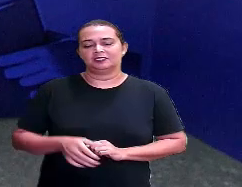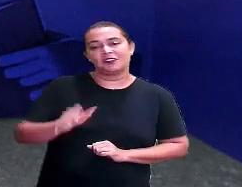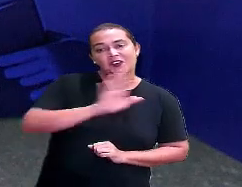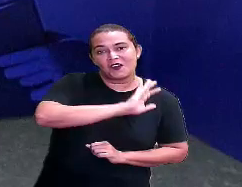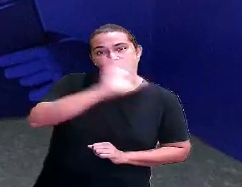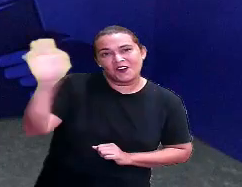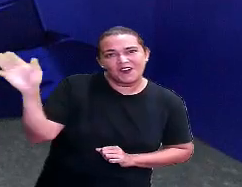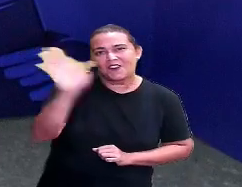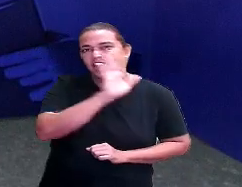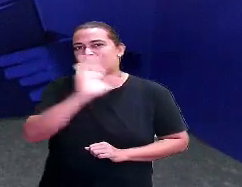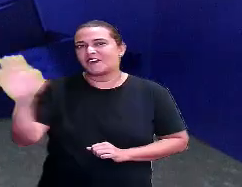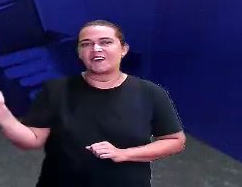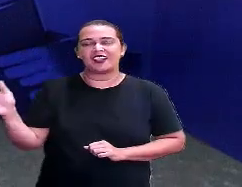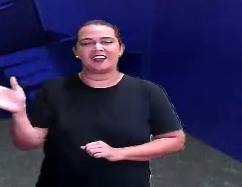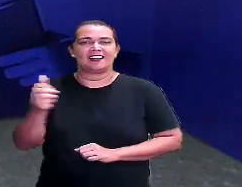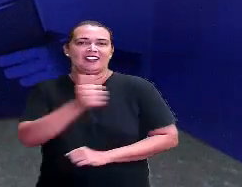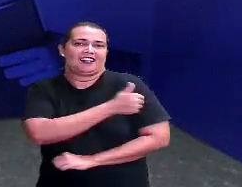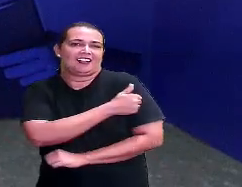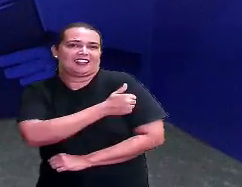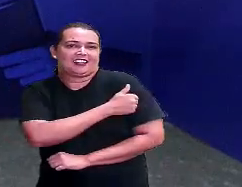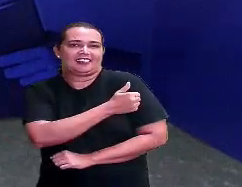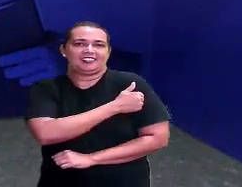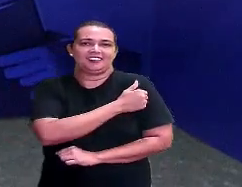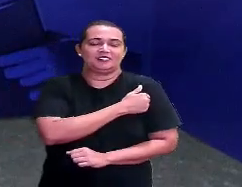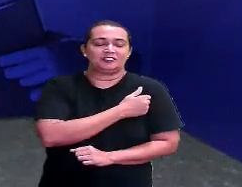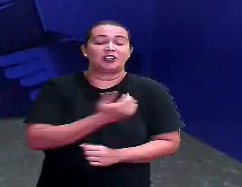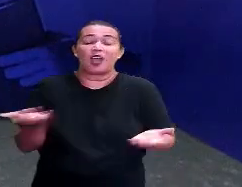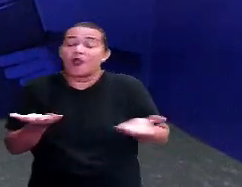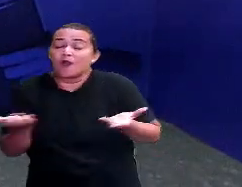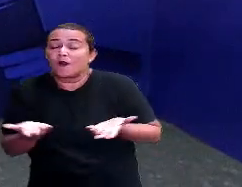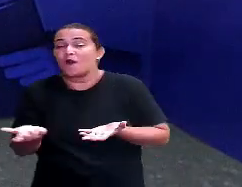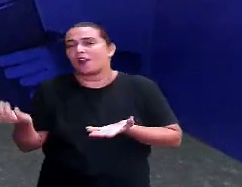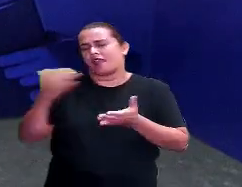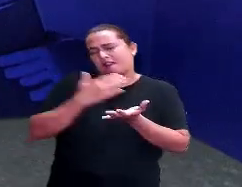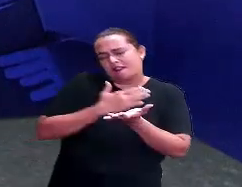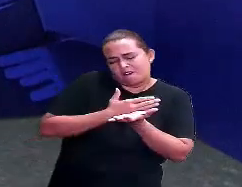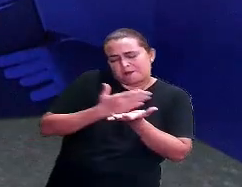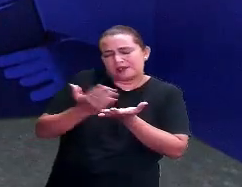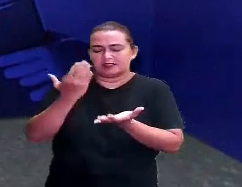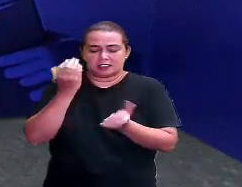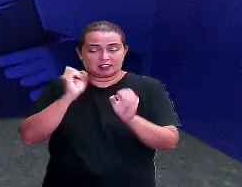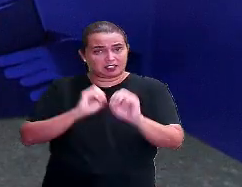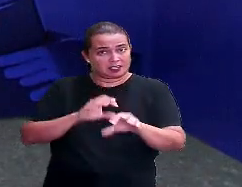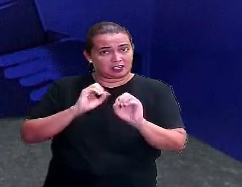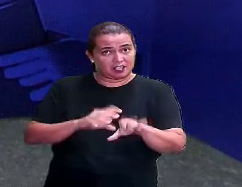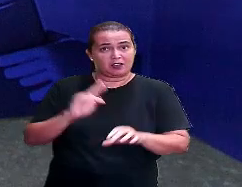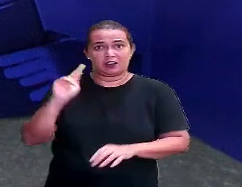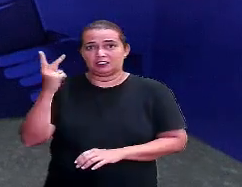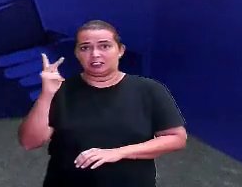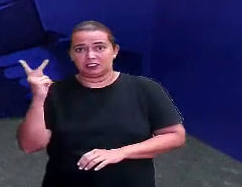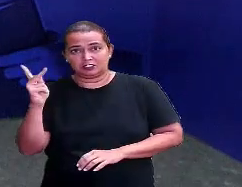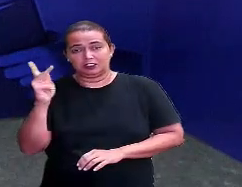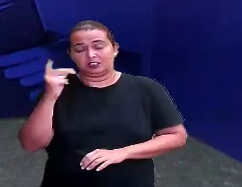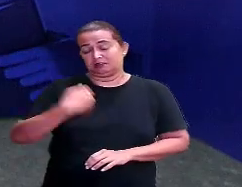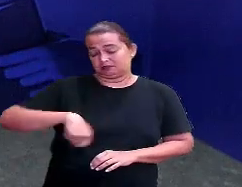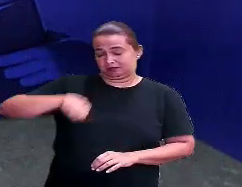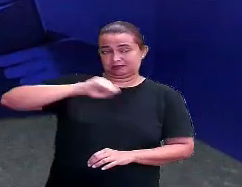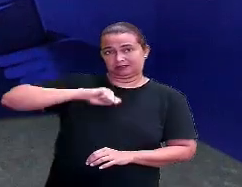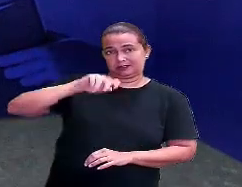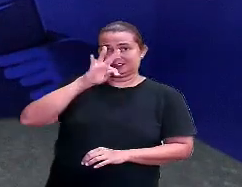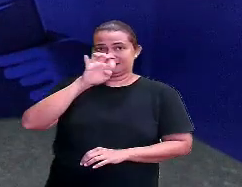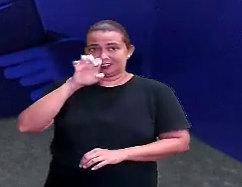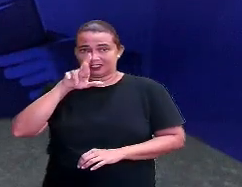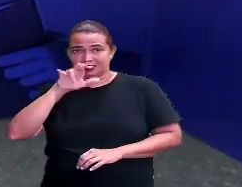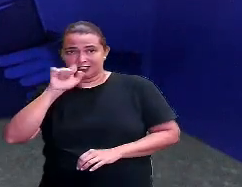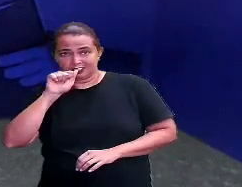Olá, amores! Estamos de volta para mais uma aula de História. Eu sou a professora Tereza Raquel e espero te ajudar